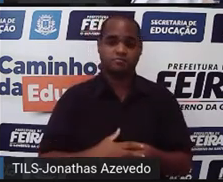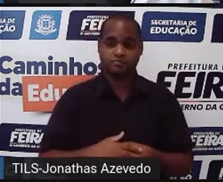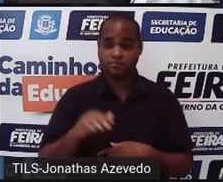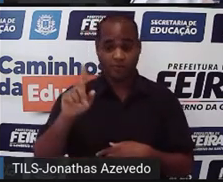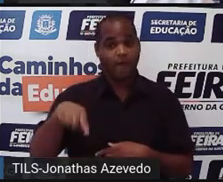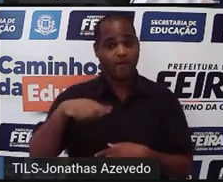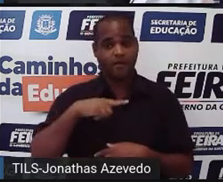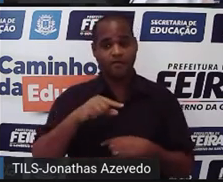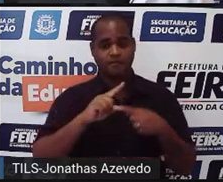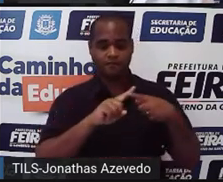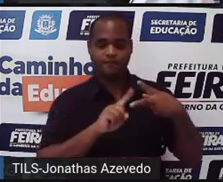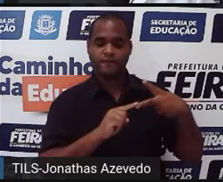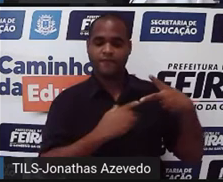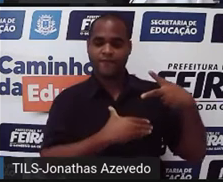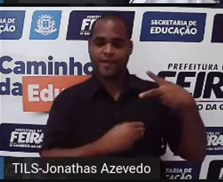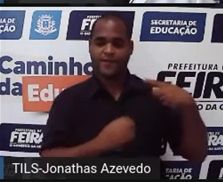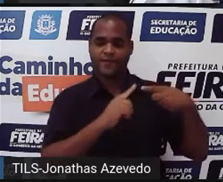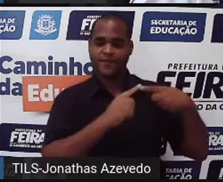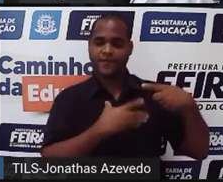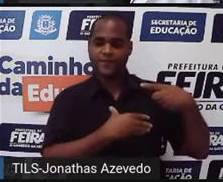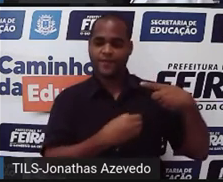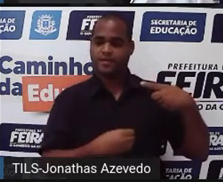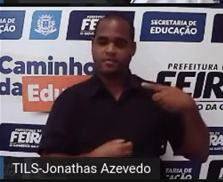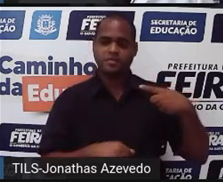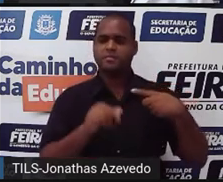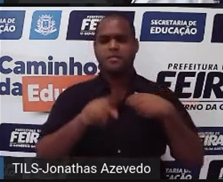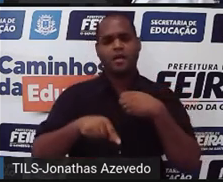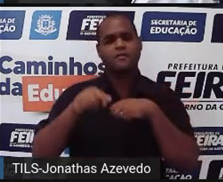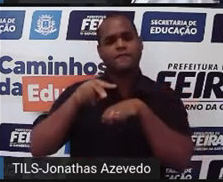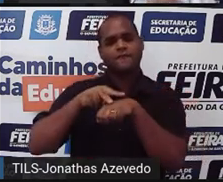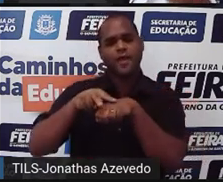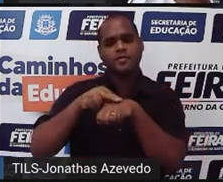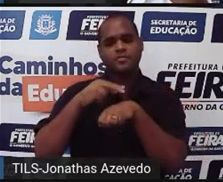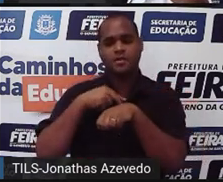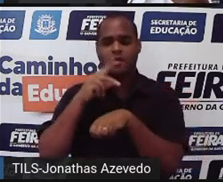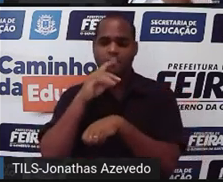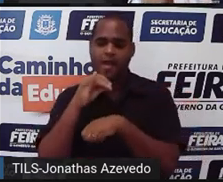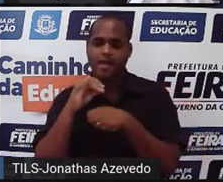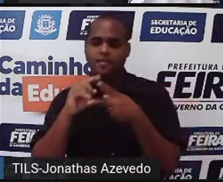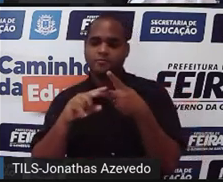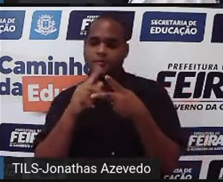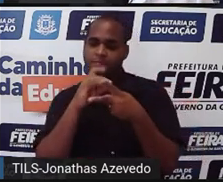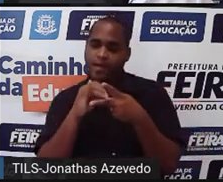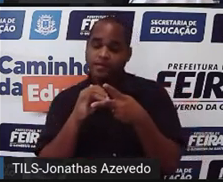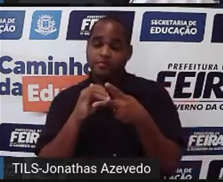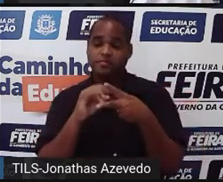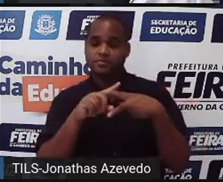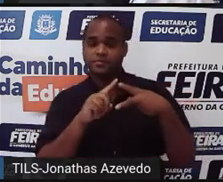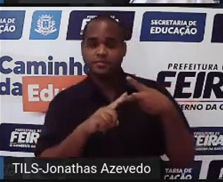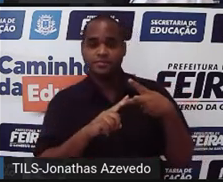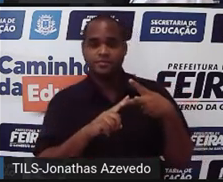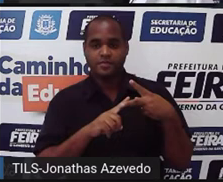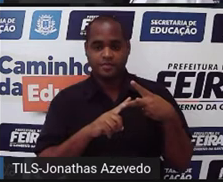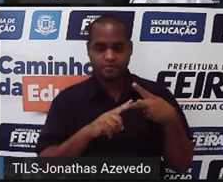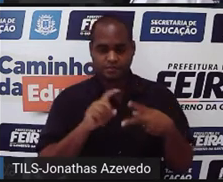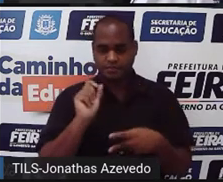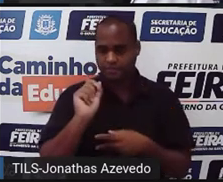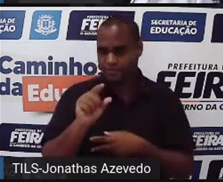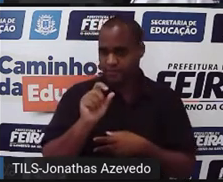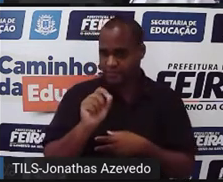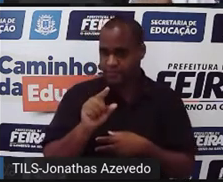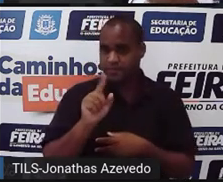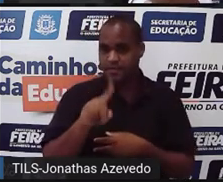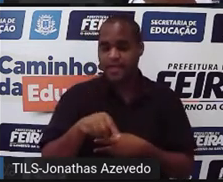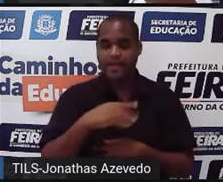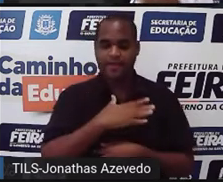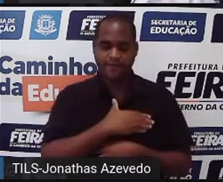filhos. Ó. Veja aqui. Em verde, um pai e um pai. Dois pais. Em azul, um filho e um